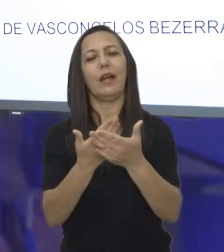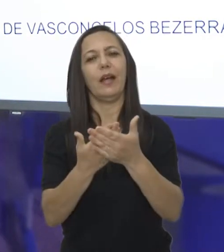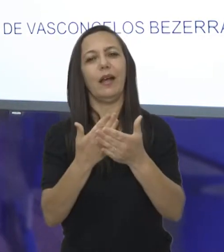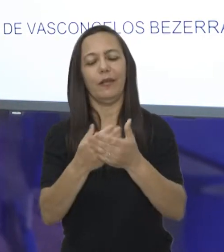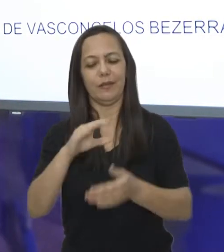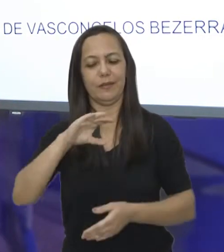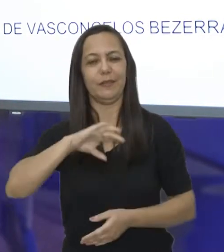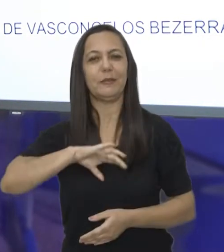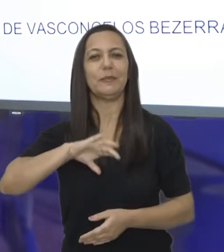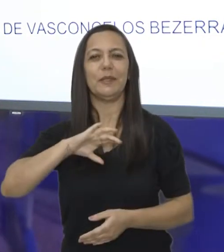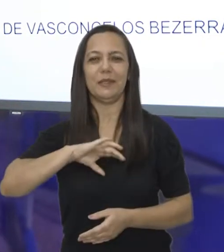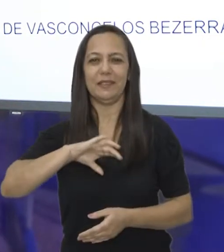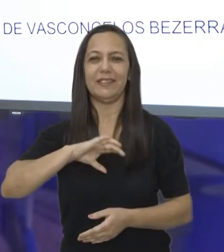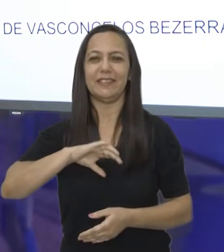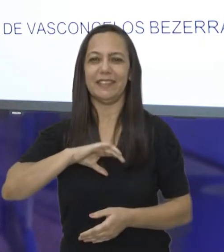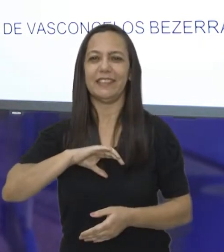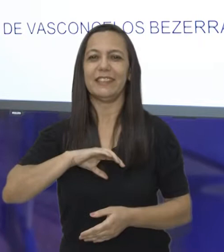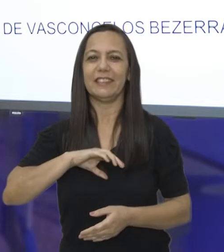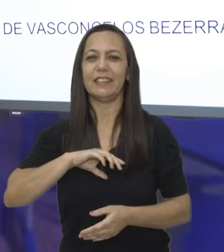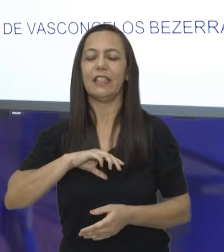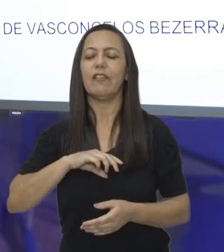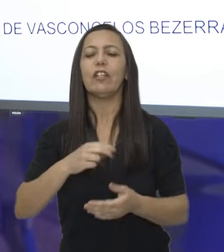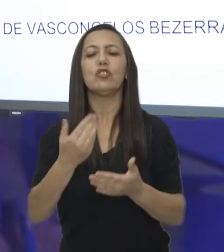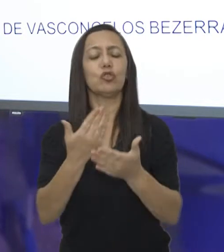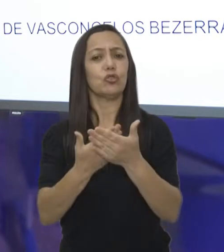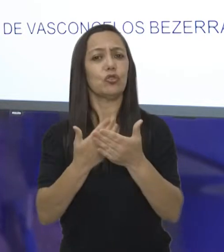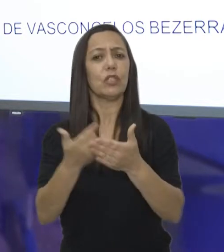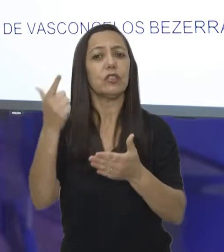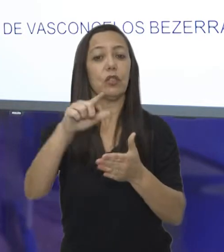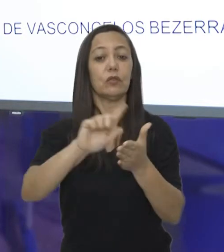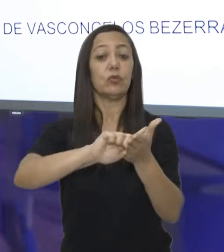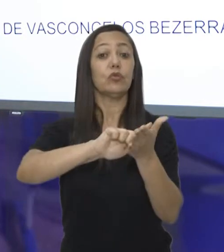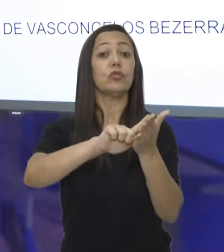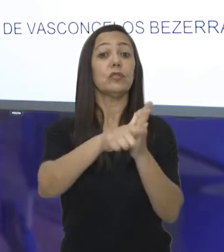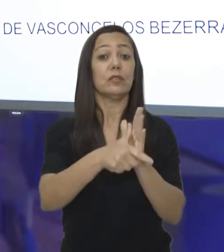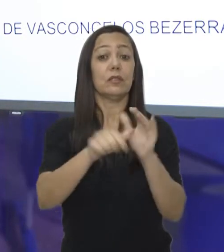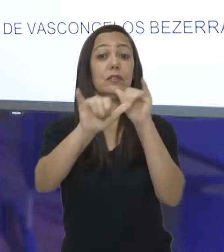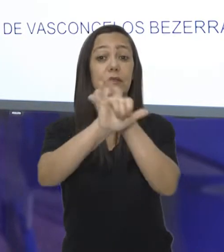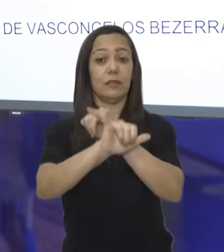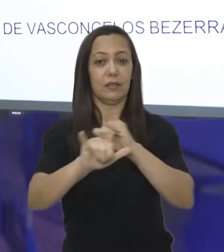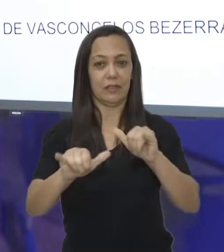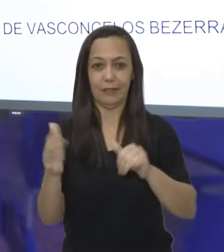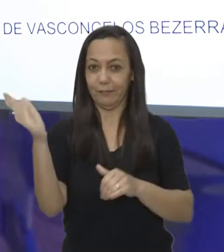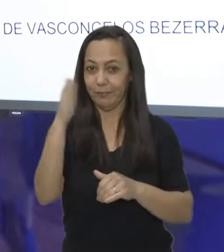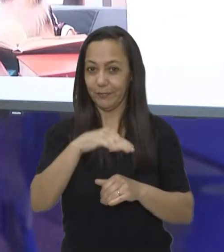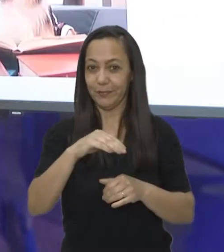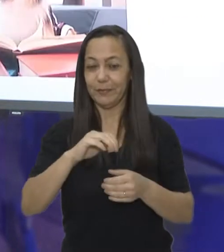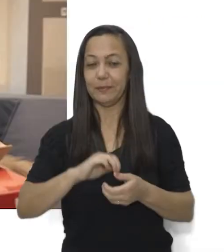de língua portuguesa, onde a gente vai revisar o gênero notícia. Vamos lá?